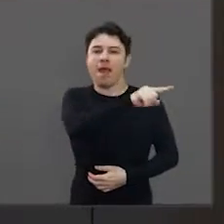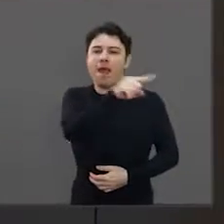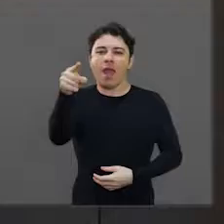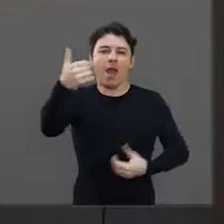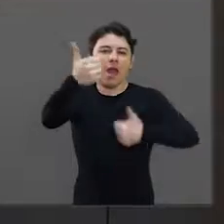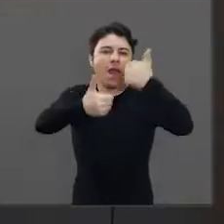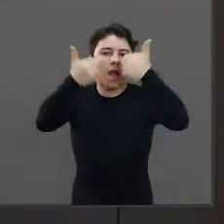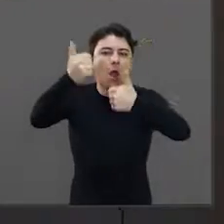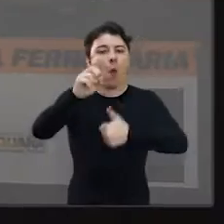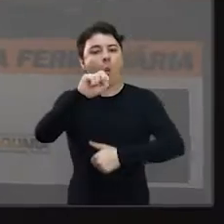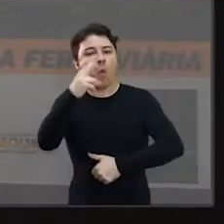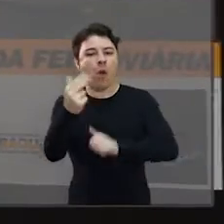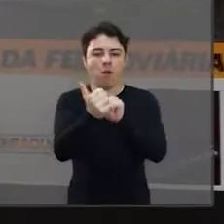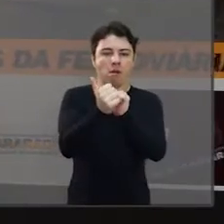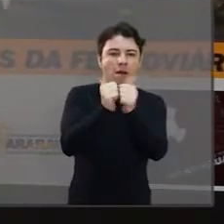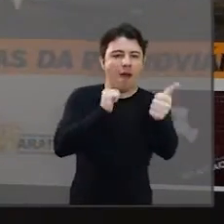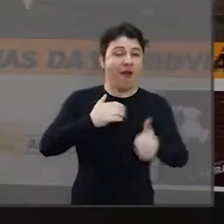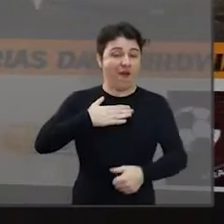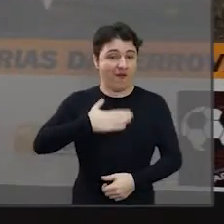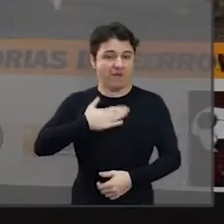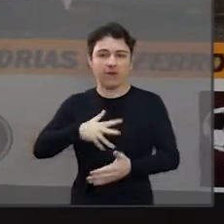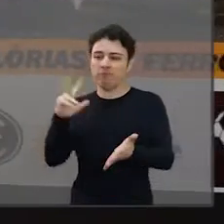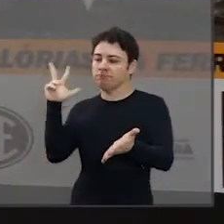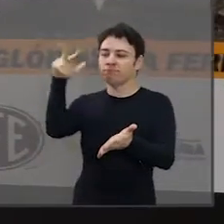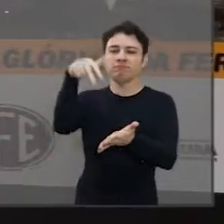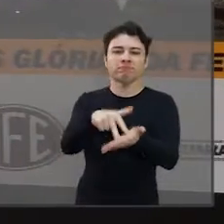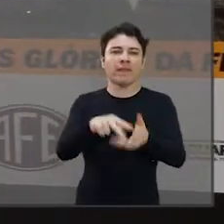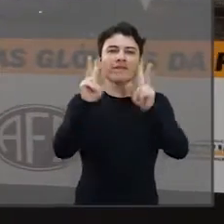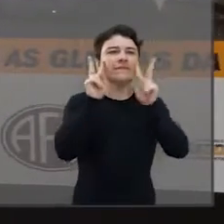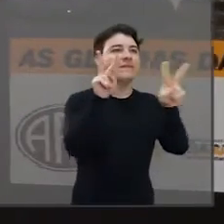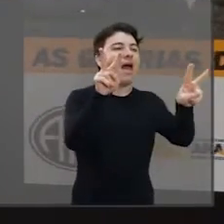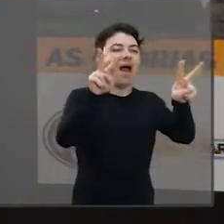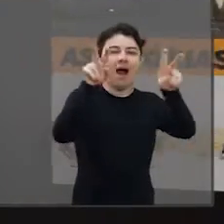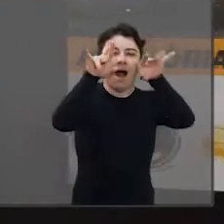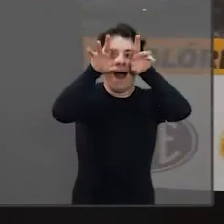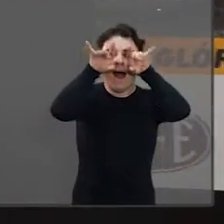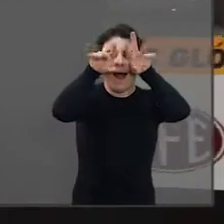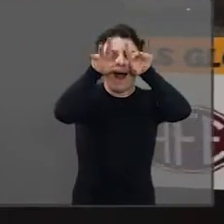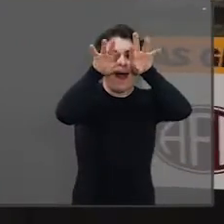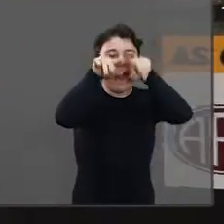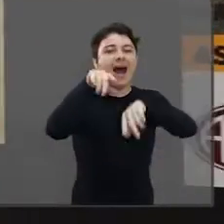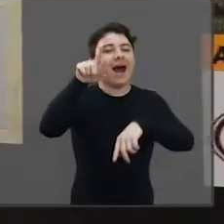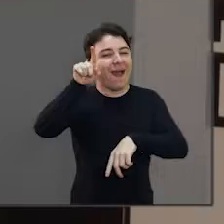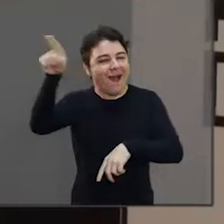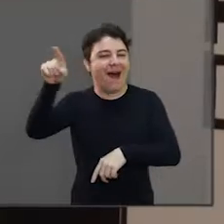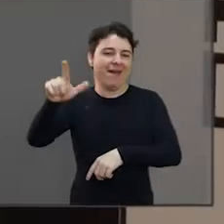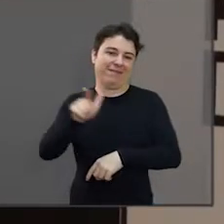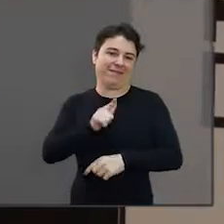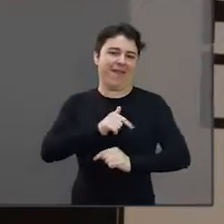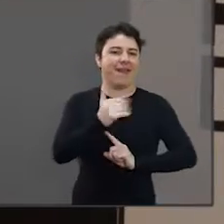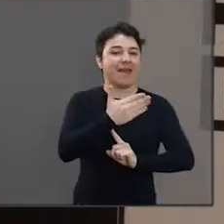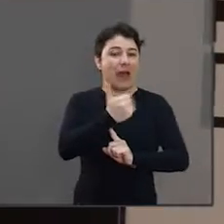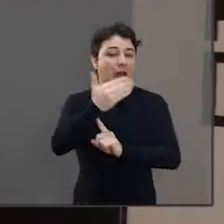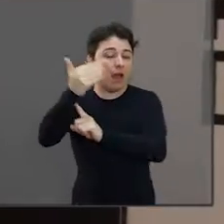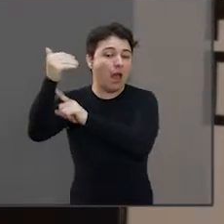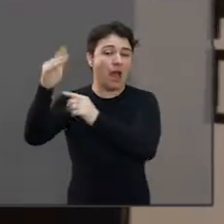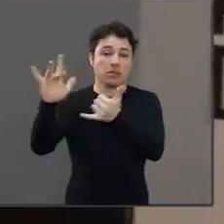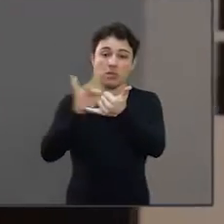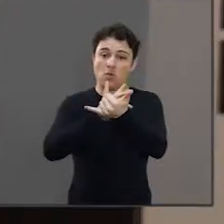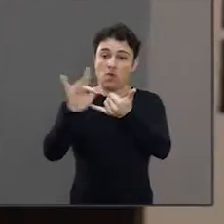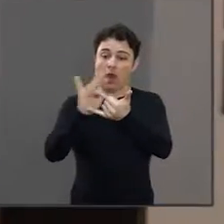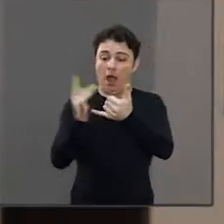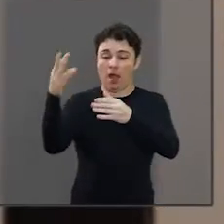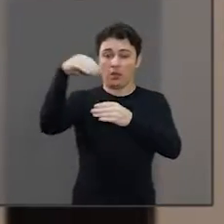para os amantes do futebol e dos esportes em geral, ele é simplesmente fantástico, né? Ele tem uma parte